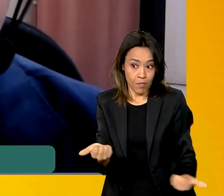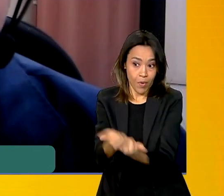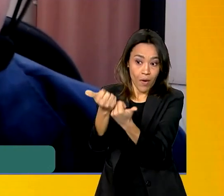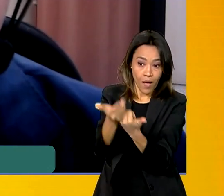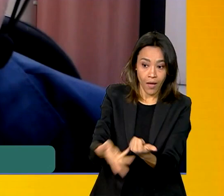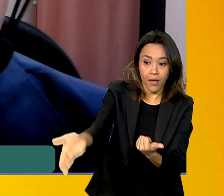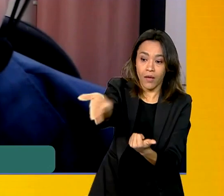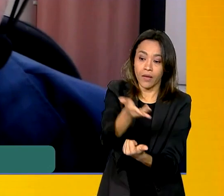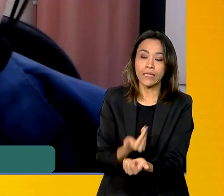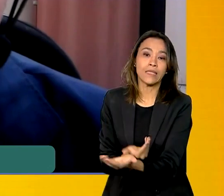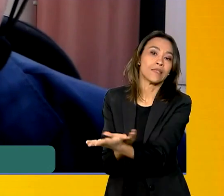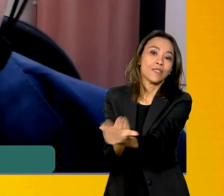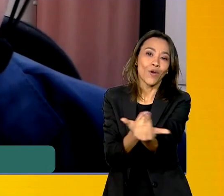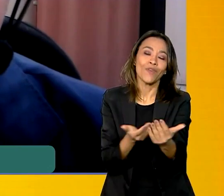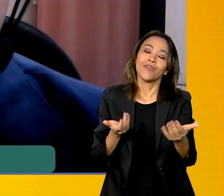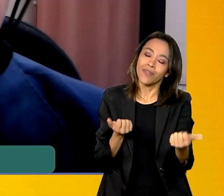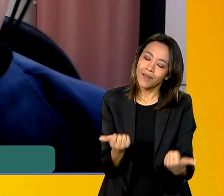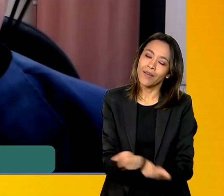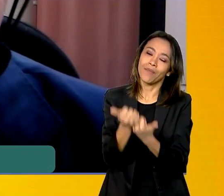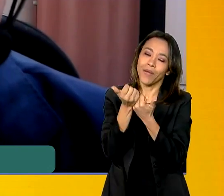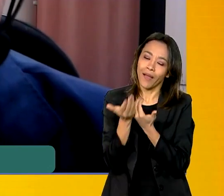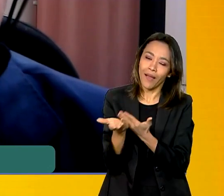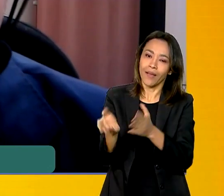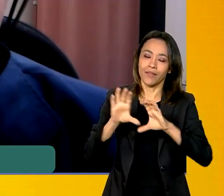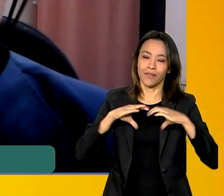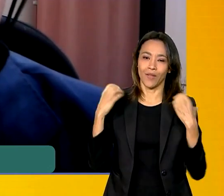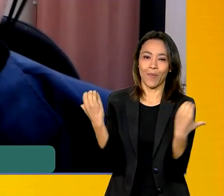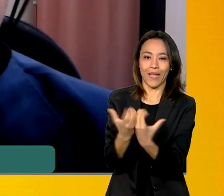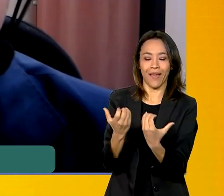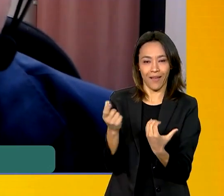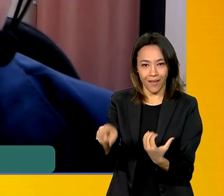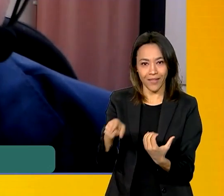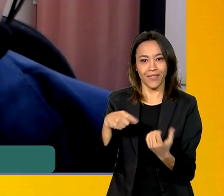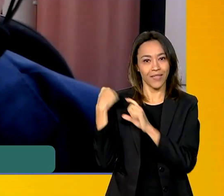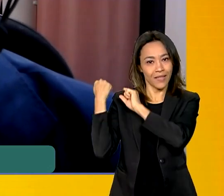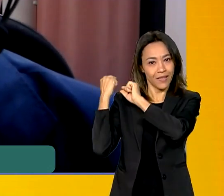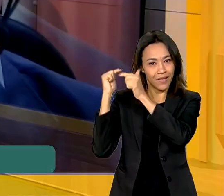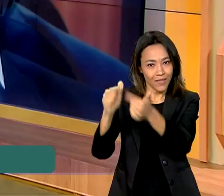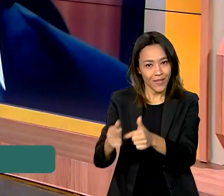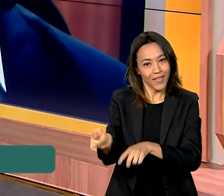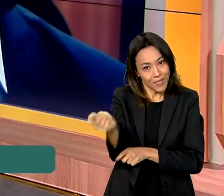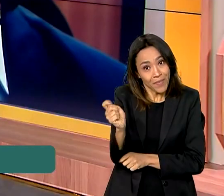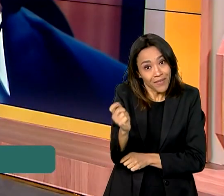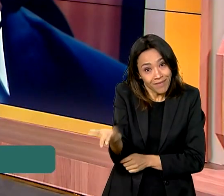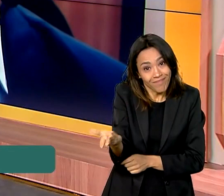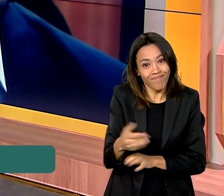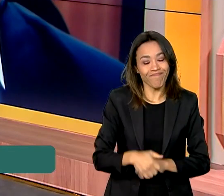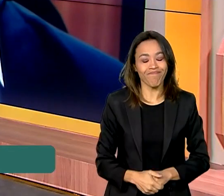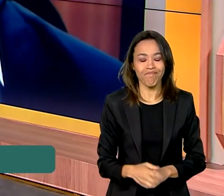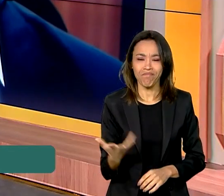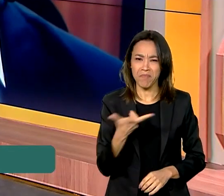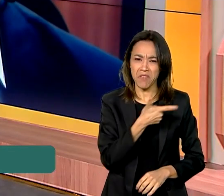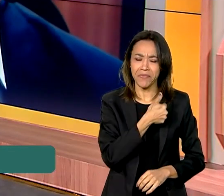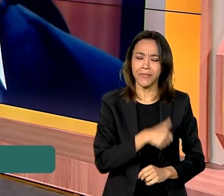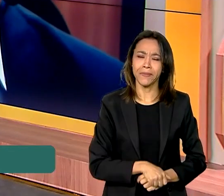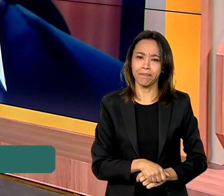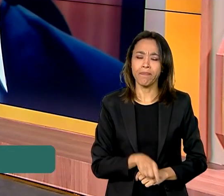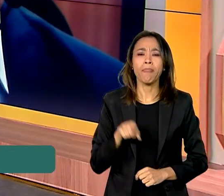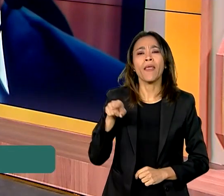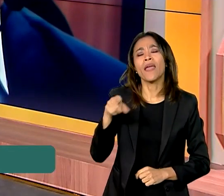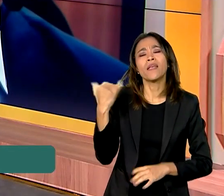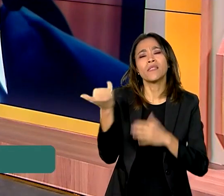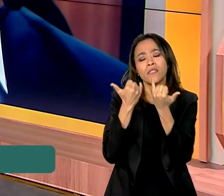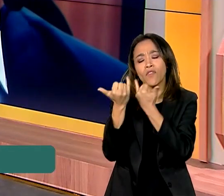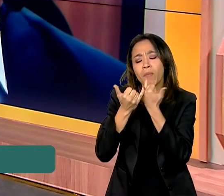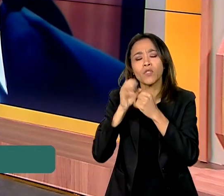significa apoiar essas comunidades tradicionais da pesca artesanal no Brasil. Maravilha! E essas informações, ele pode buscar